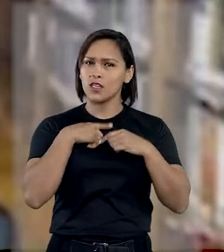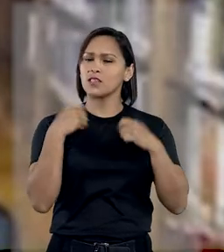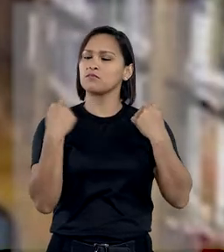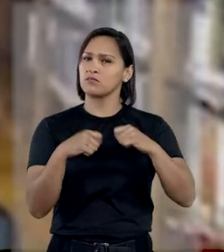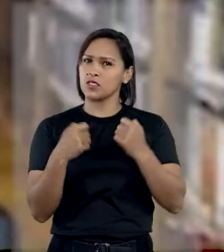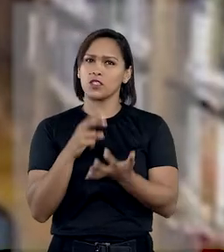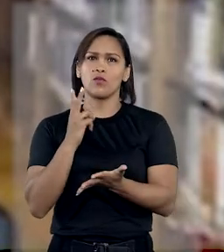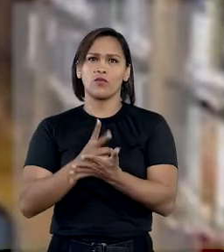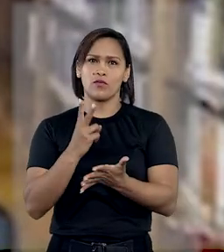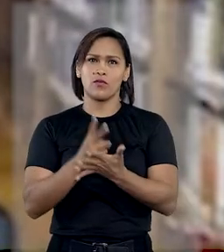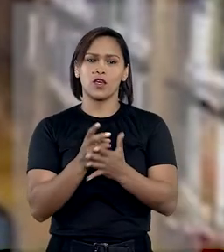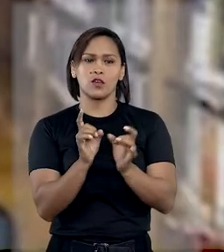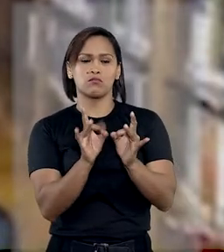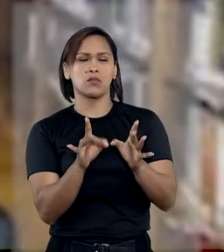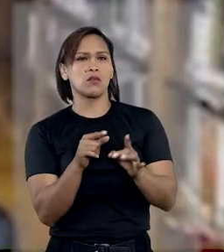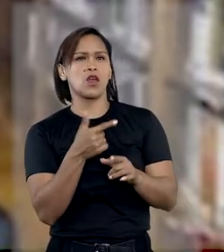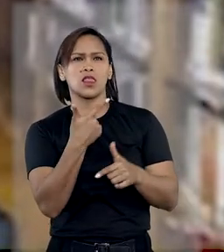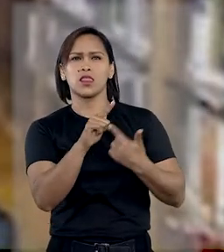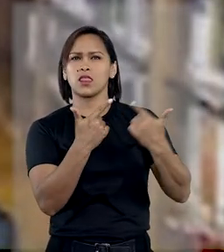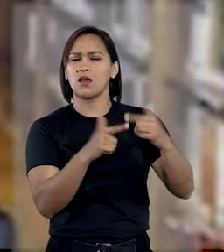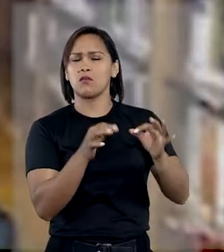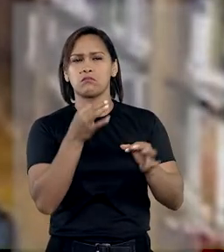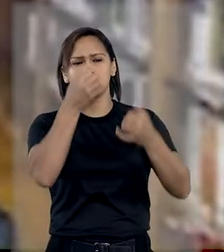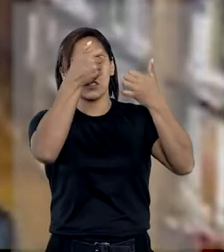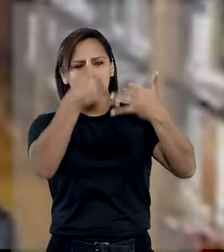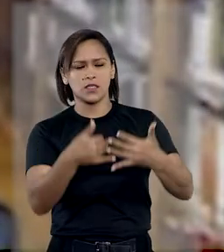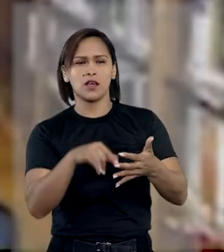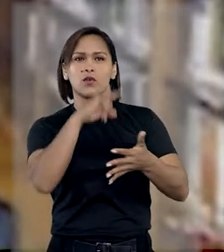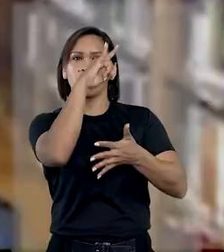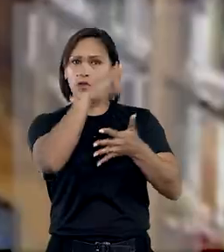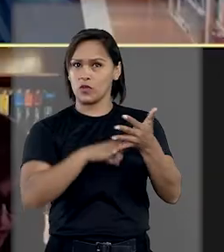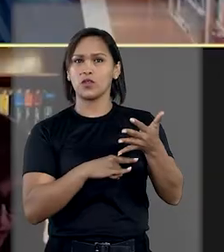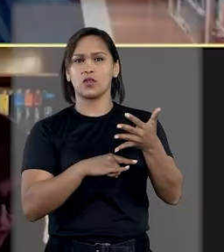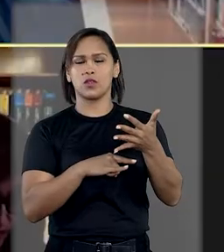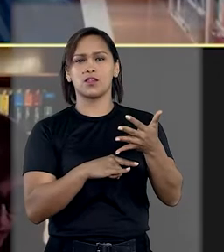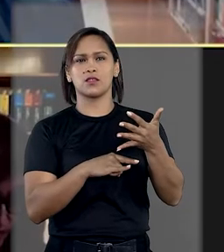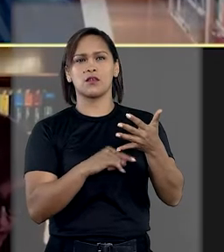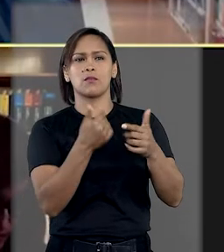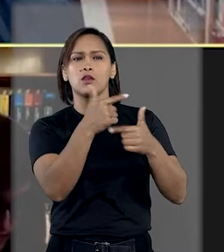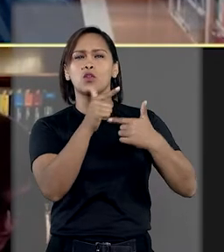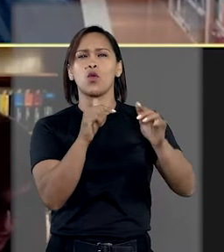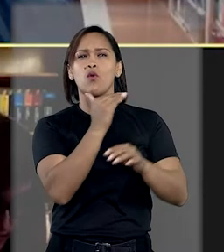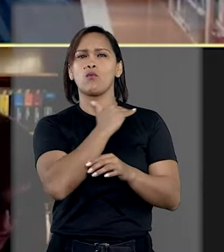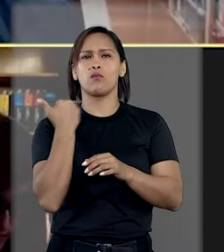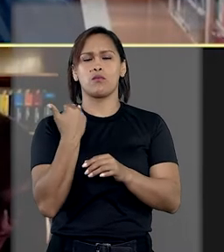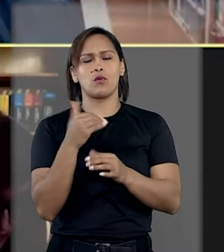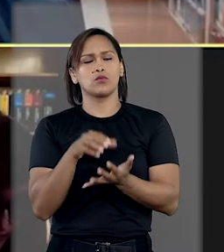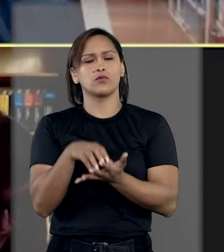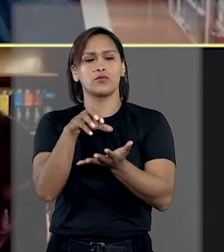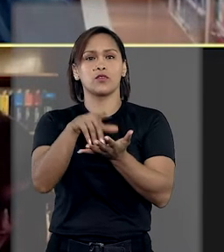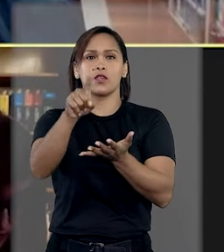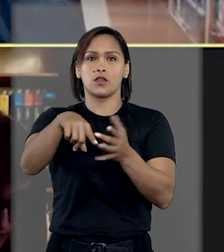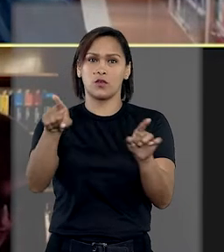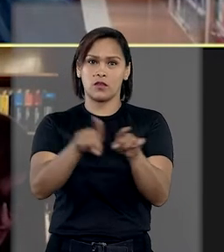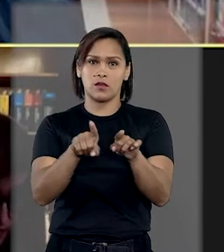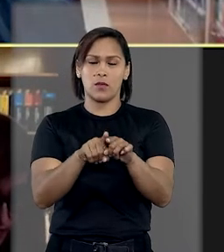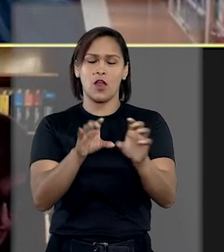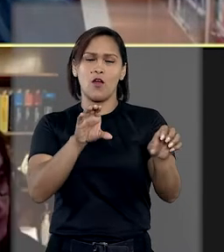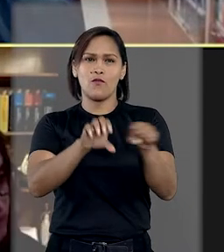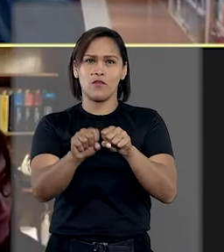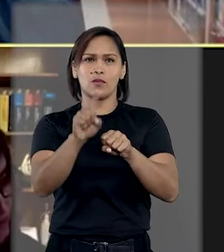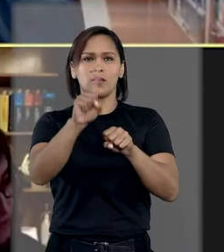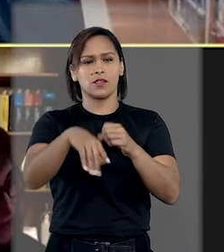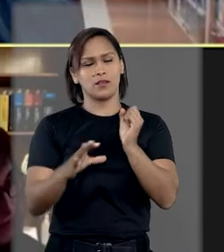de vontade deveria se dar de maneira incontestável por meio de testamento ou outro instrumento equivalente em